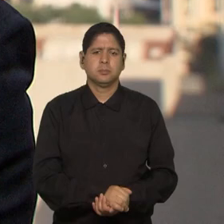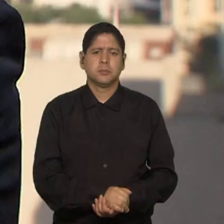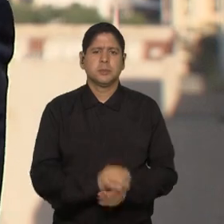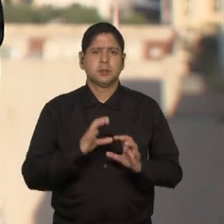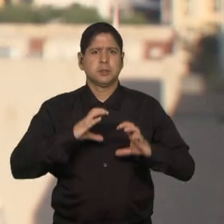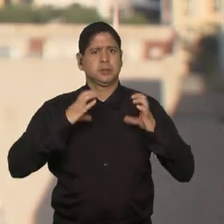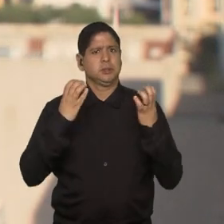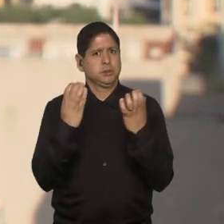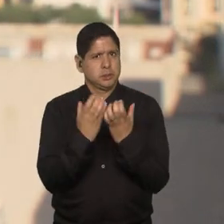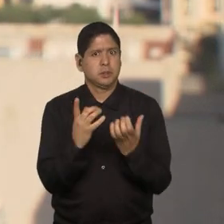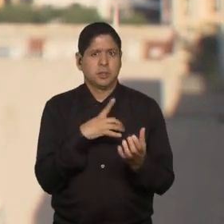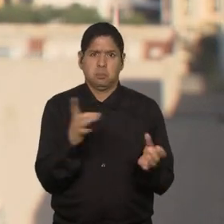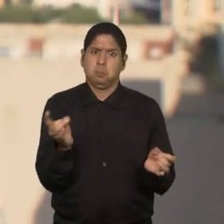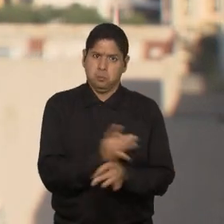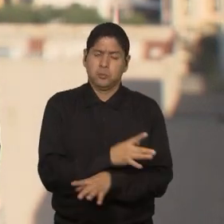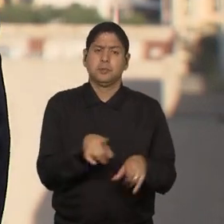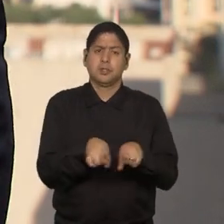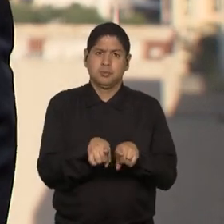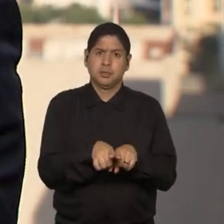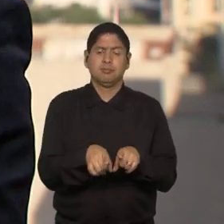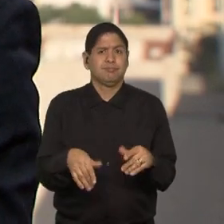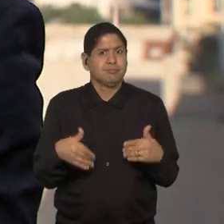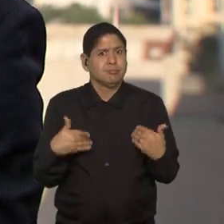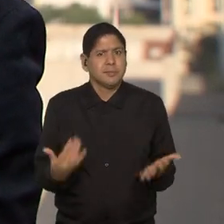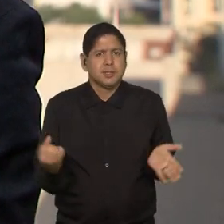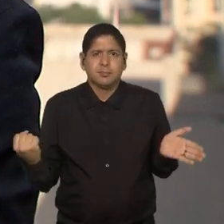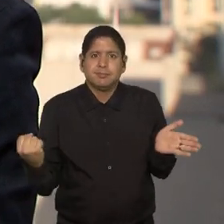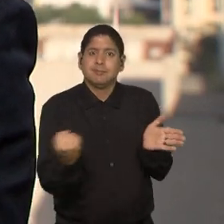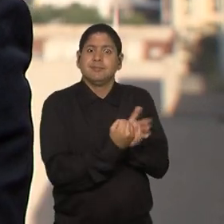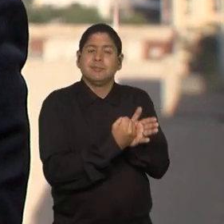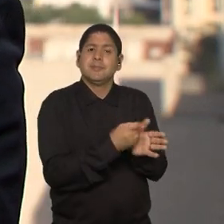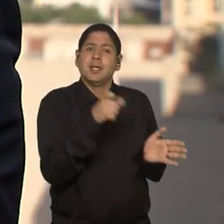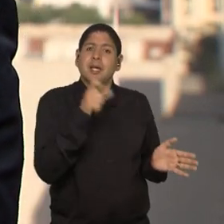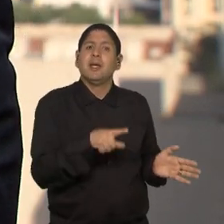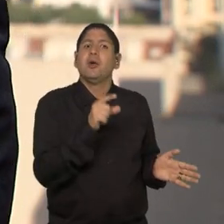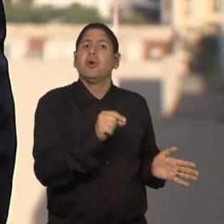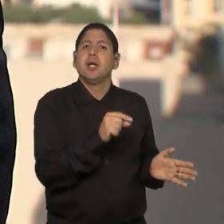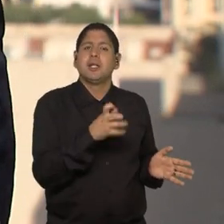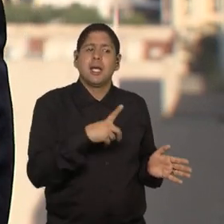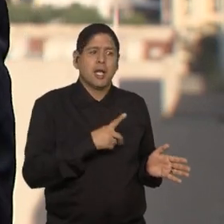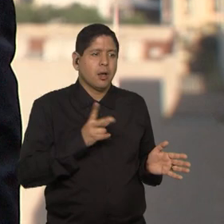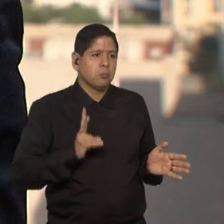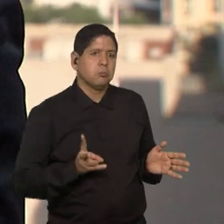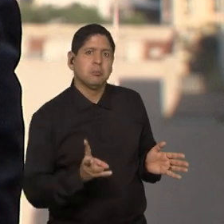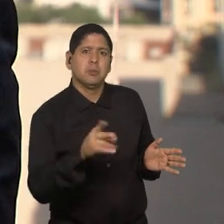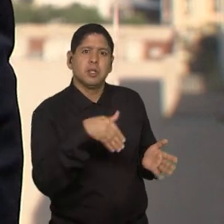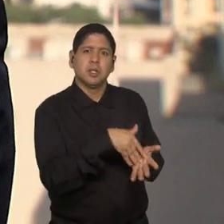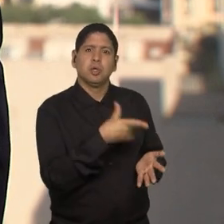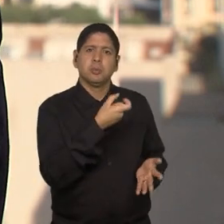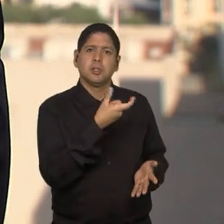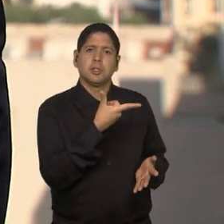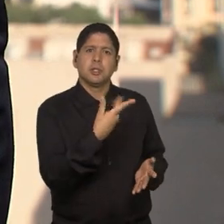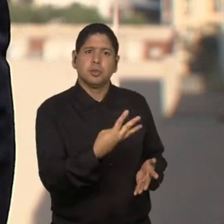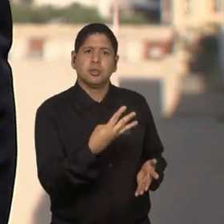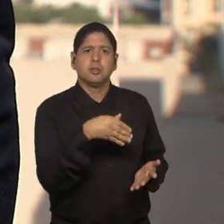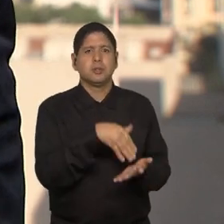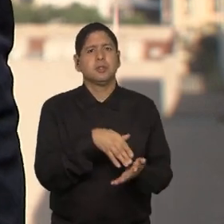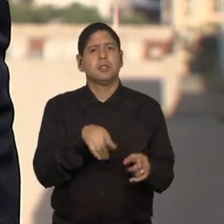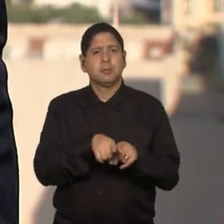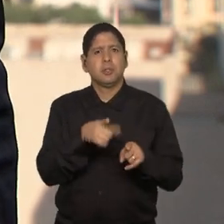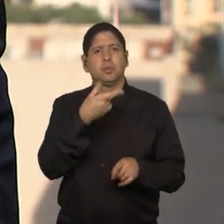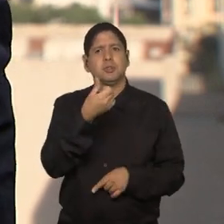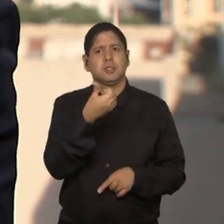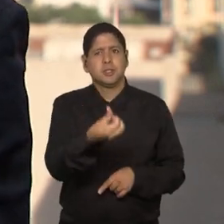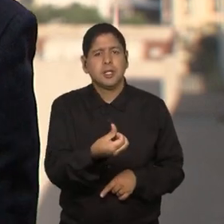Estádios, nós já temos também. Então, esse legado, ele perdurou de 2014, de 2016 e